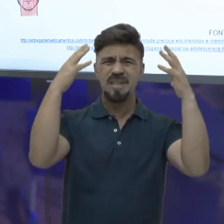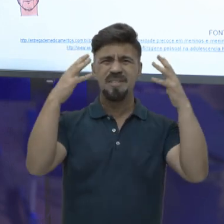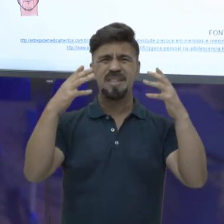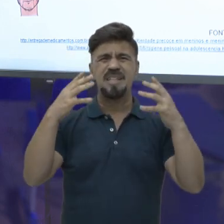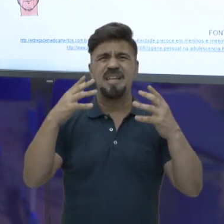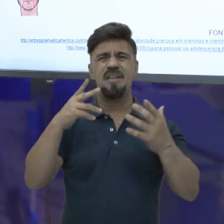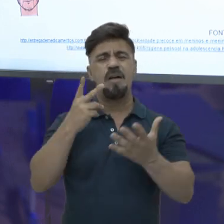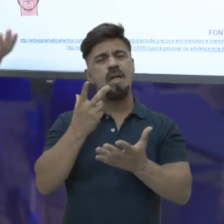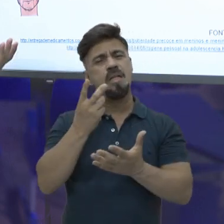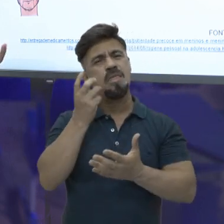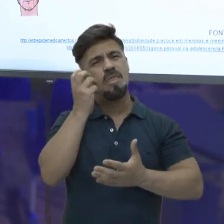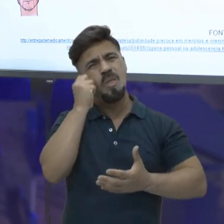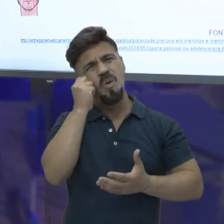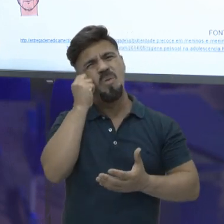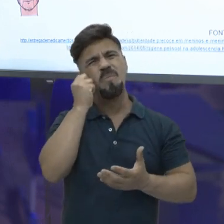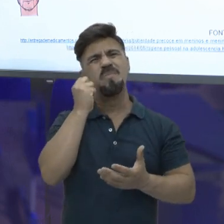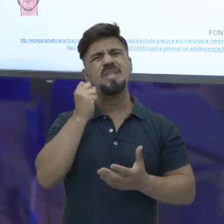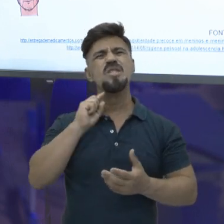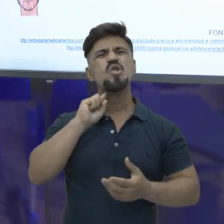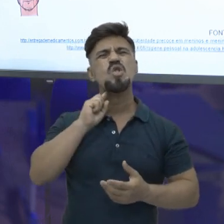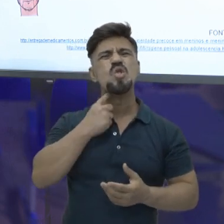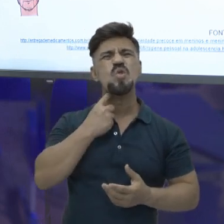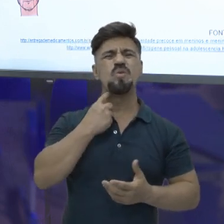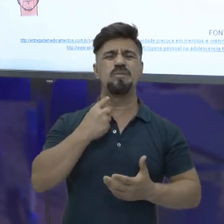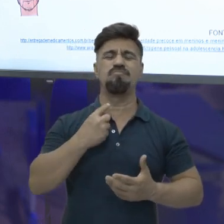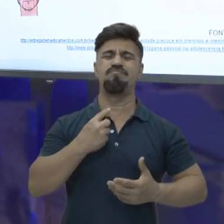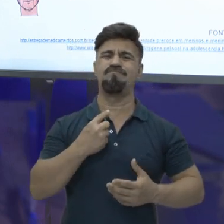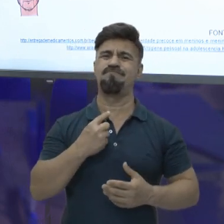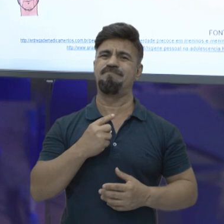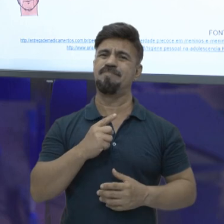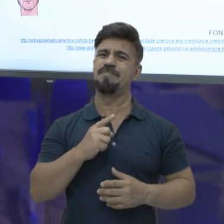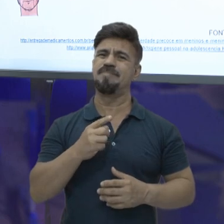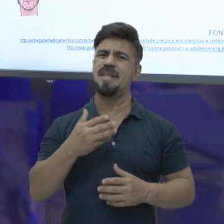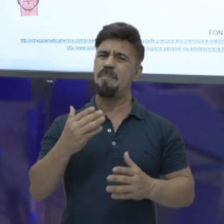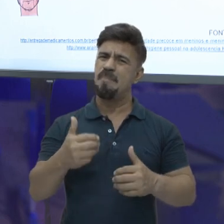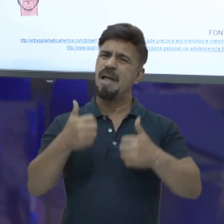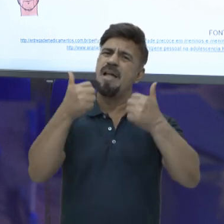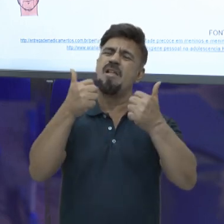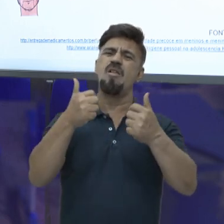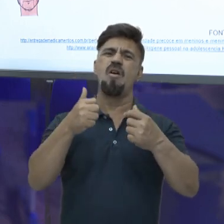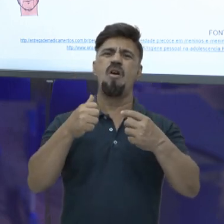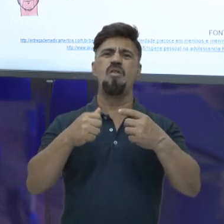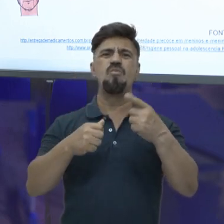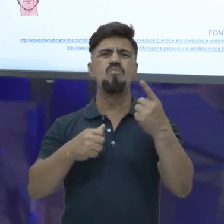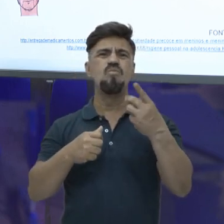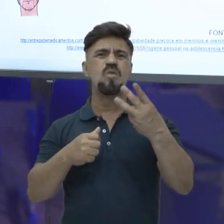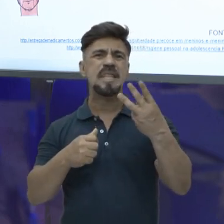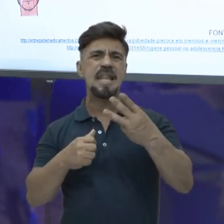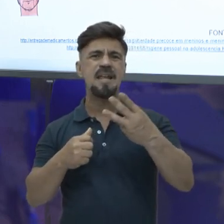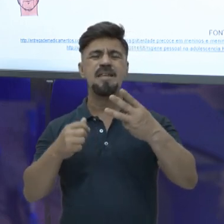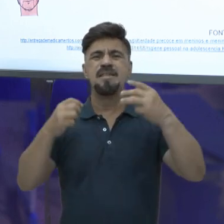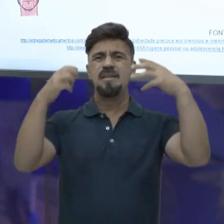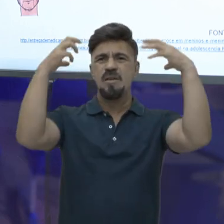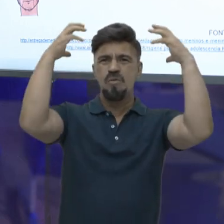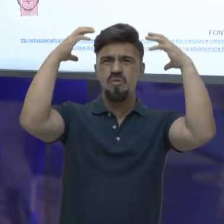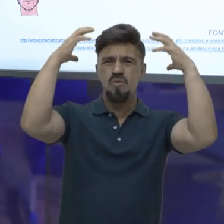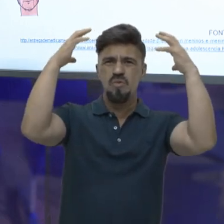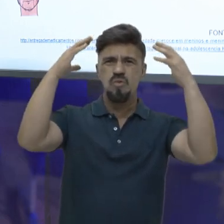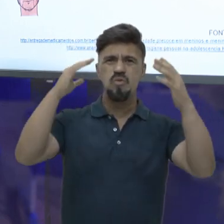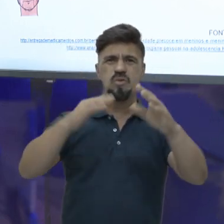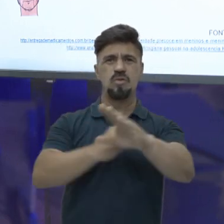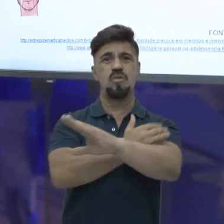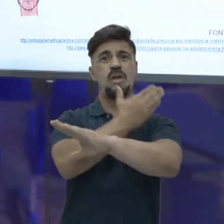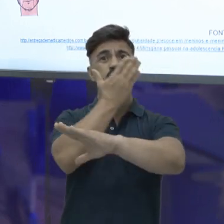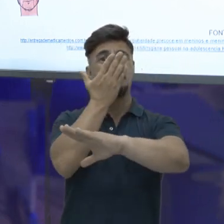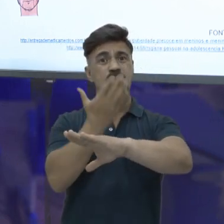aqueles pés podres. Faça isso não, pessoal. Melhorem. Comece a tomar dois ou três banhos por dia, tá certo? Pelo menos isso